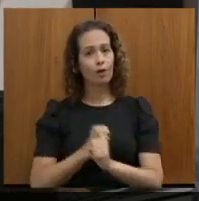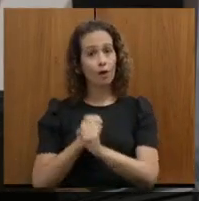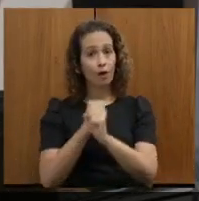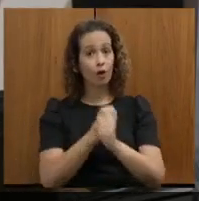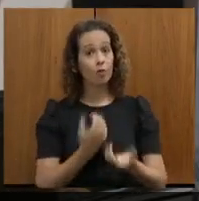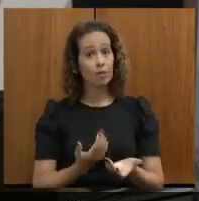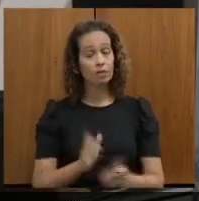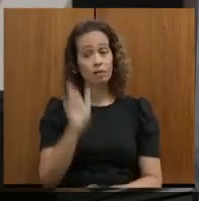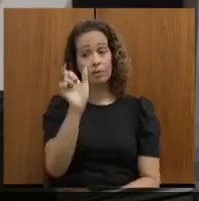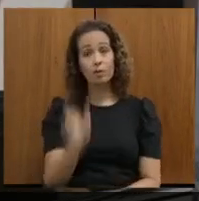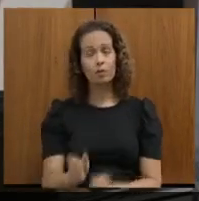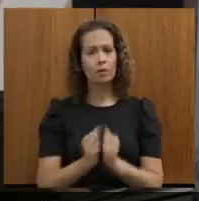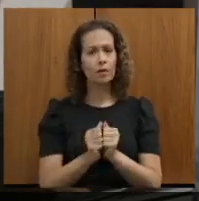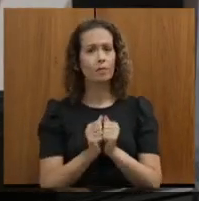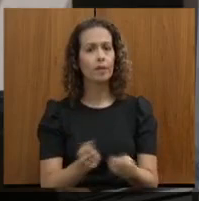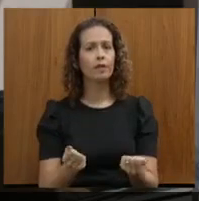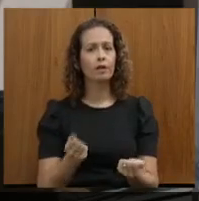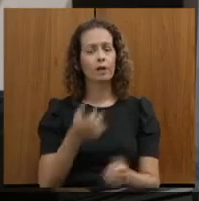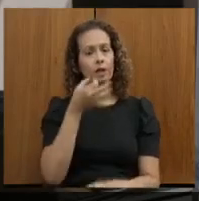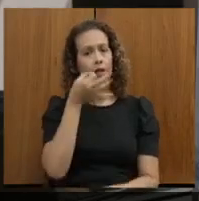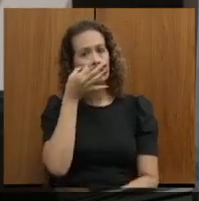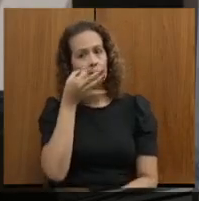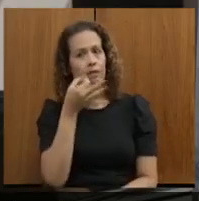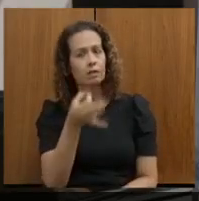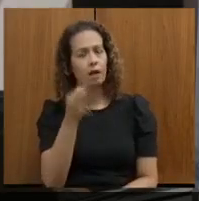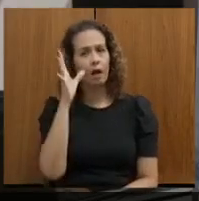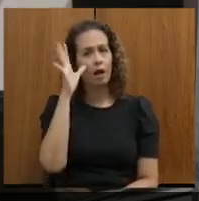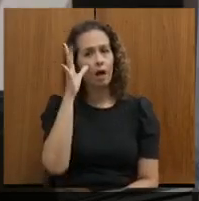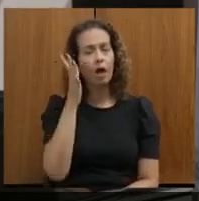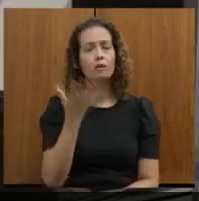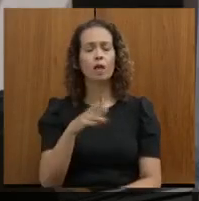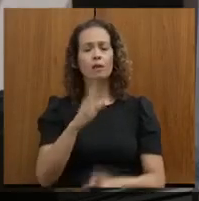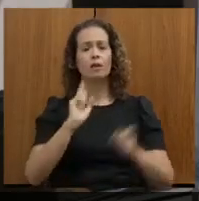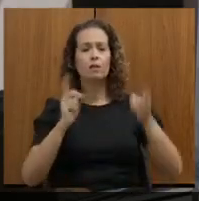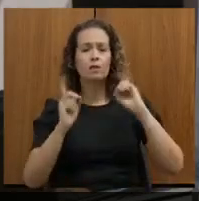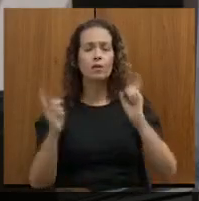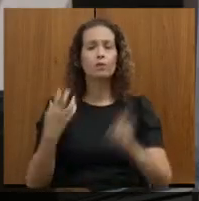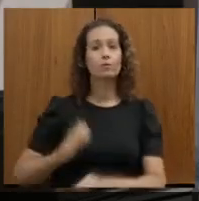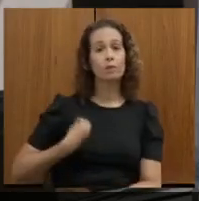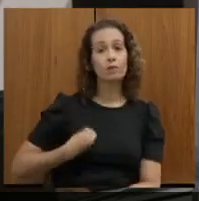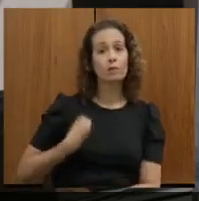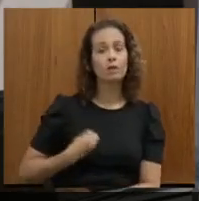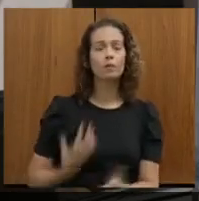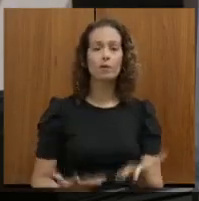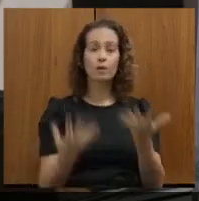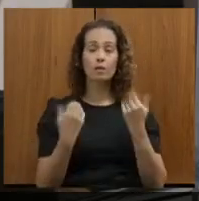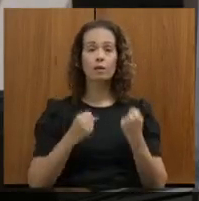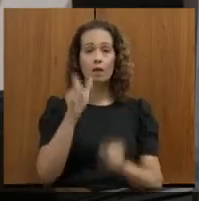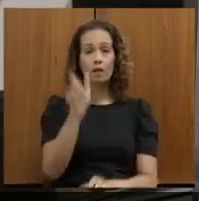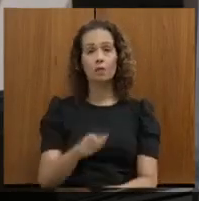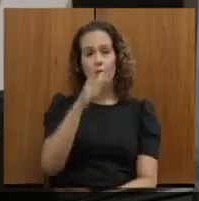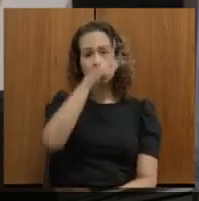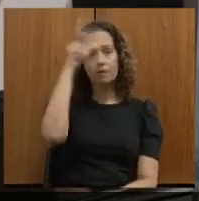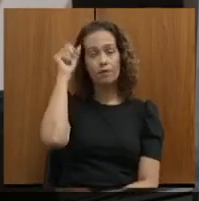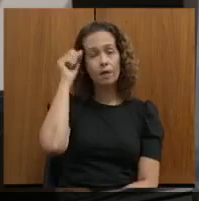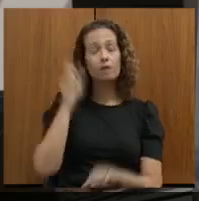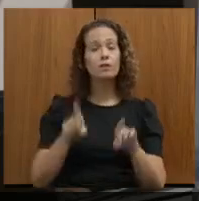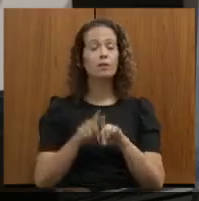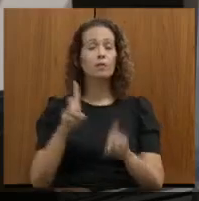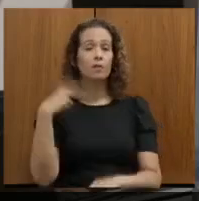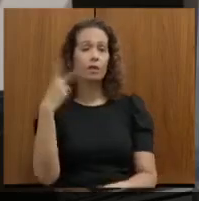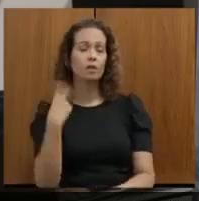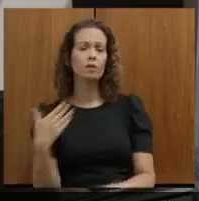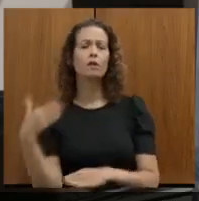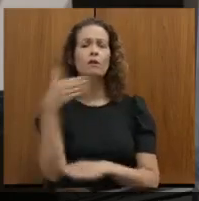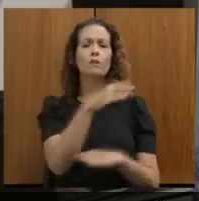caminha, aquele que ouve, participa das audiências, recebe prefeitos, recebe vereadores, vai a